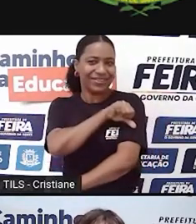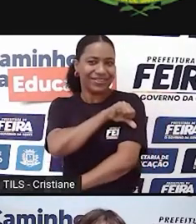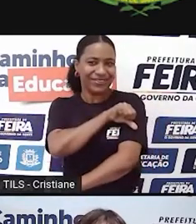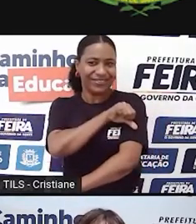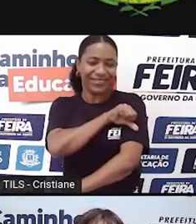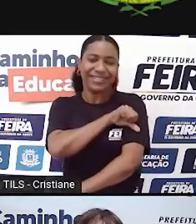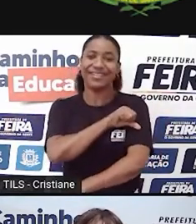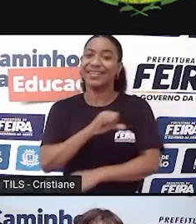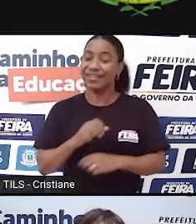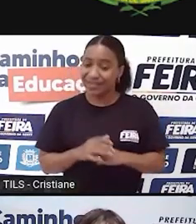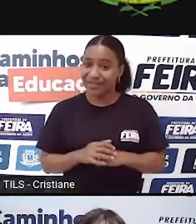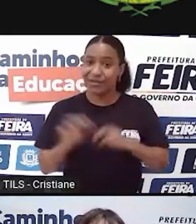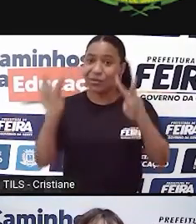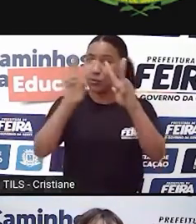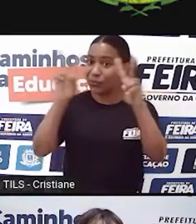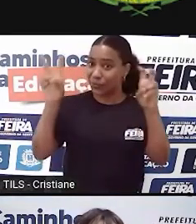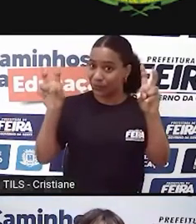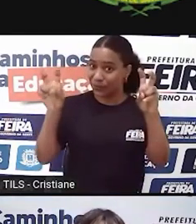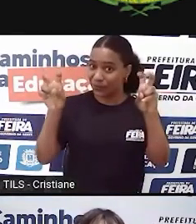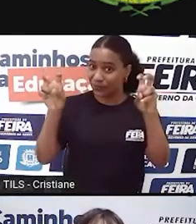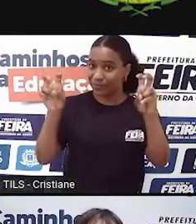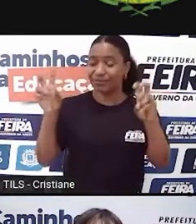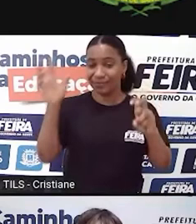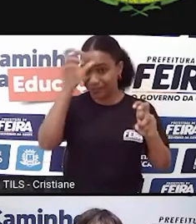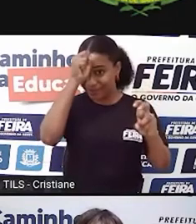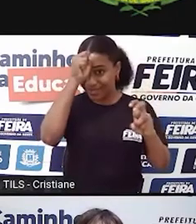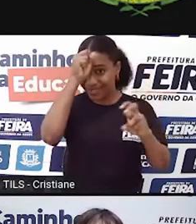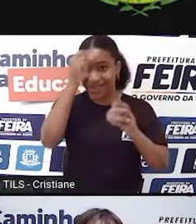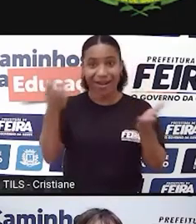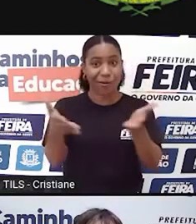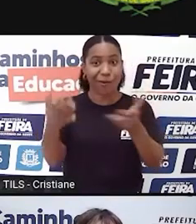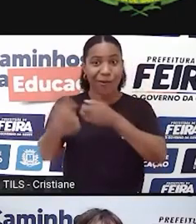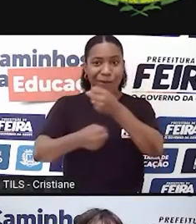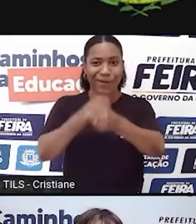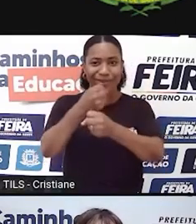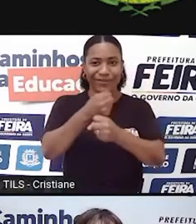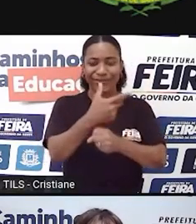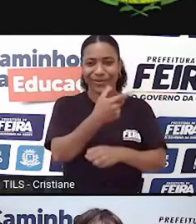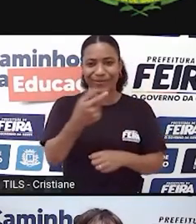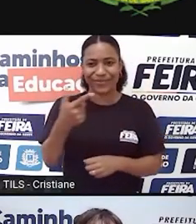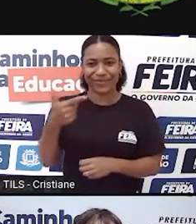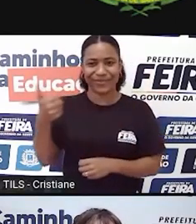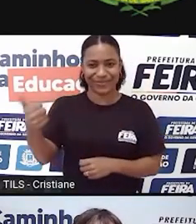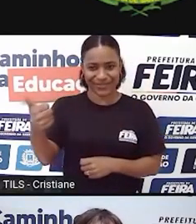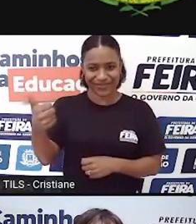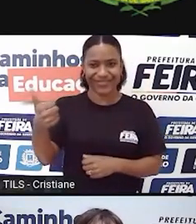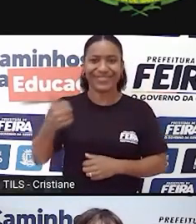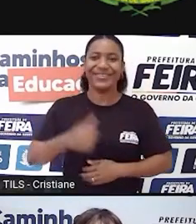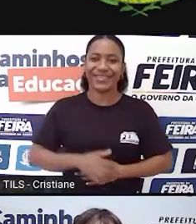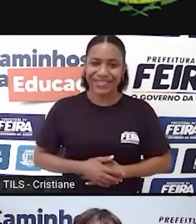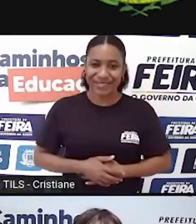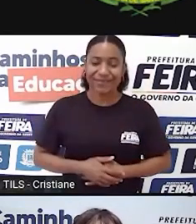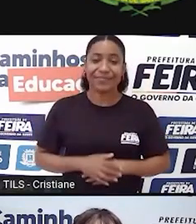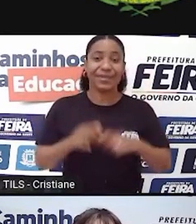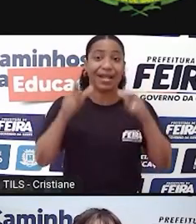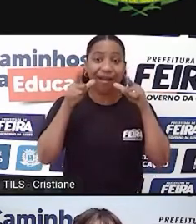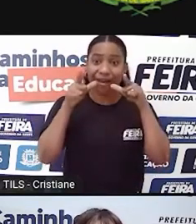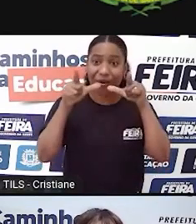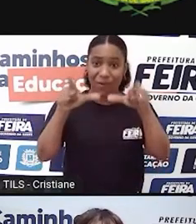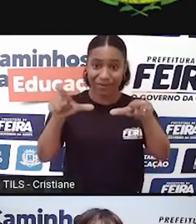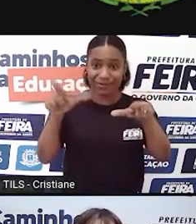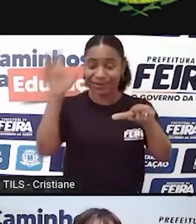vão aprender esse ano, se não já viram, né? Com os nossos colegas da área de linguagens, é